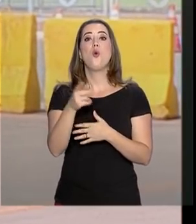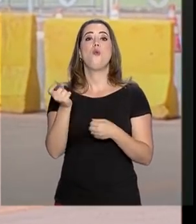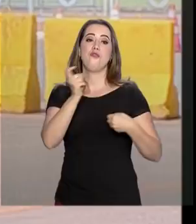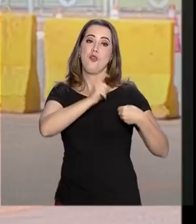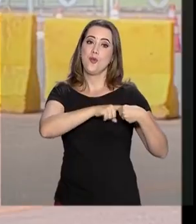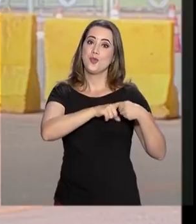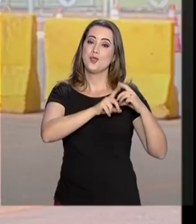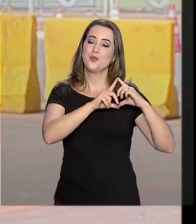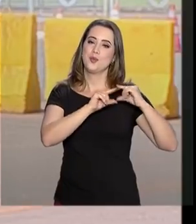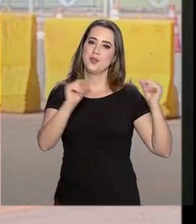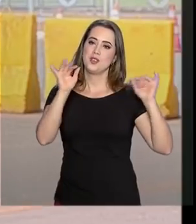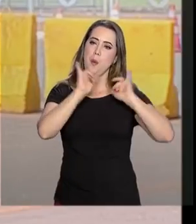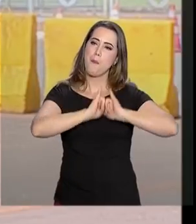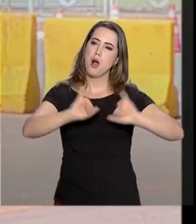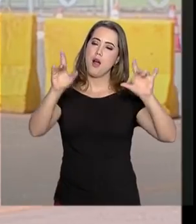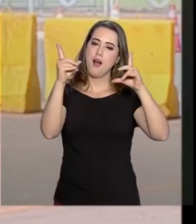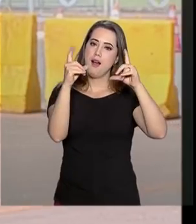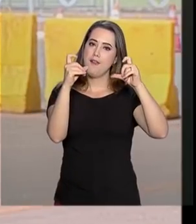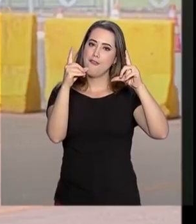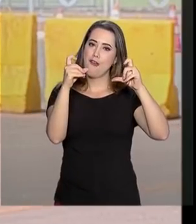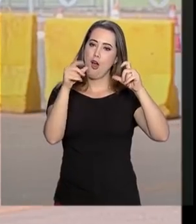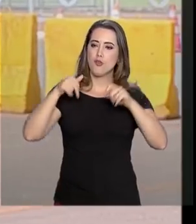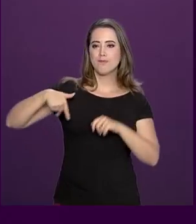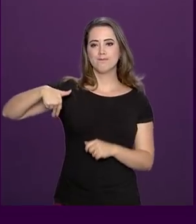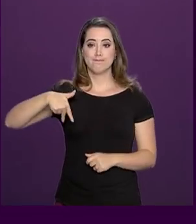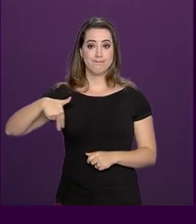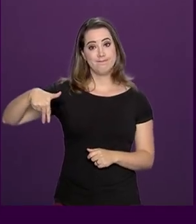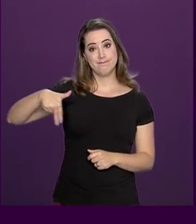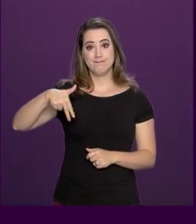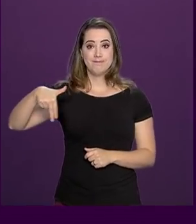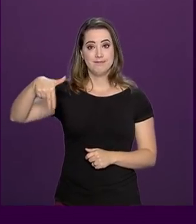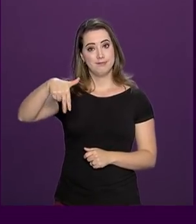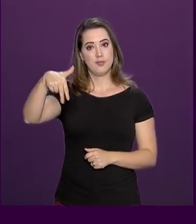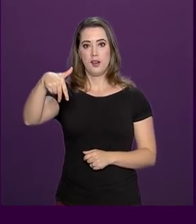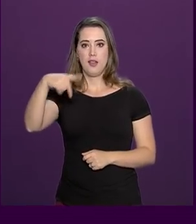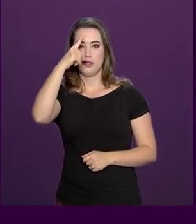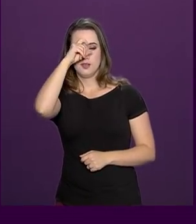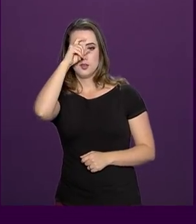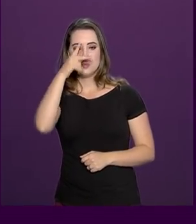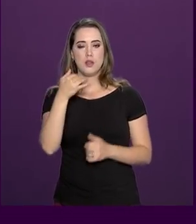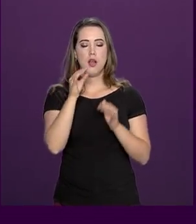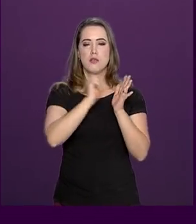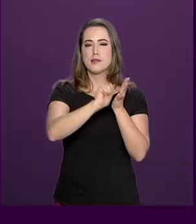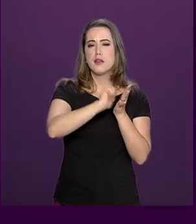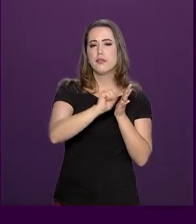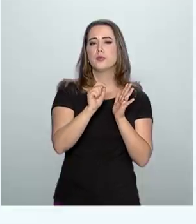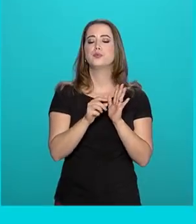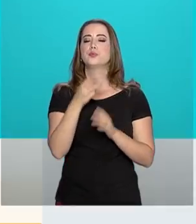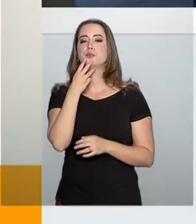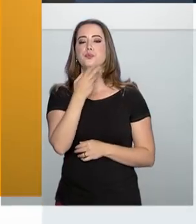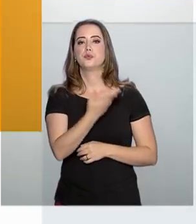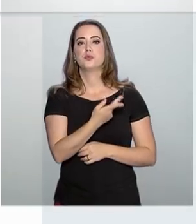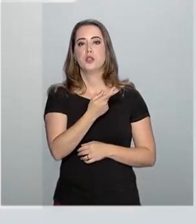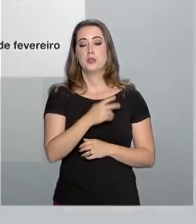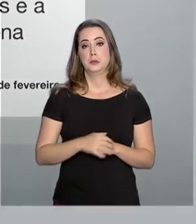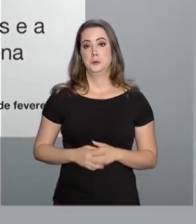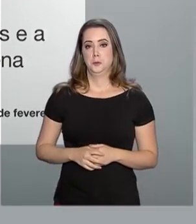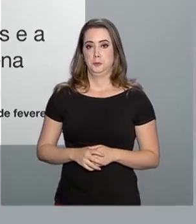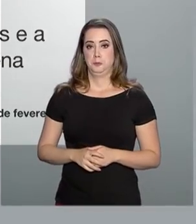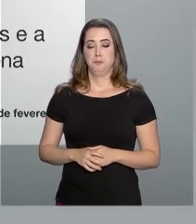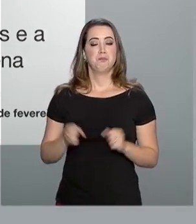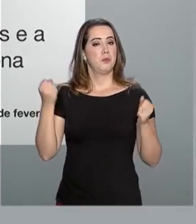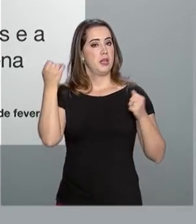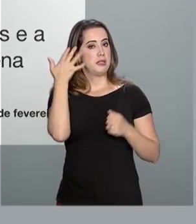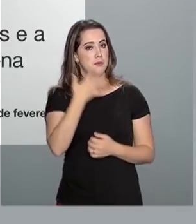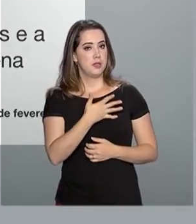que estava voltando para Brasília, publicou uma foto, inclusive saiu andando do hospital e escreveu uma mensagem. No texto, ele comenta, né, que